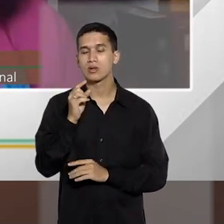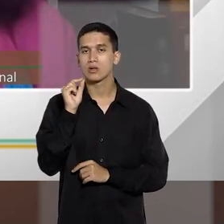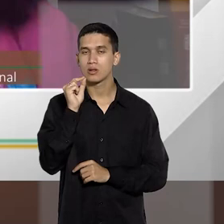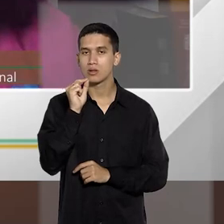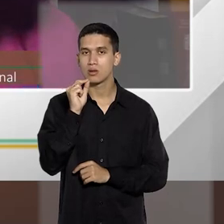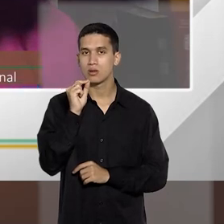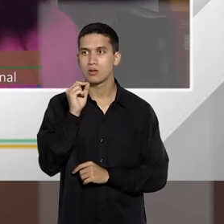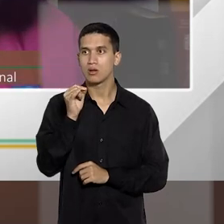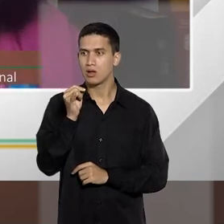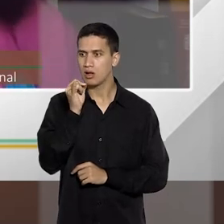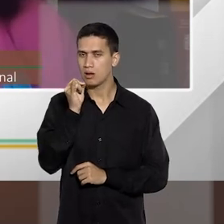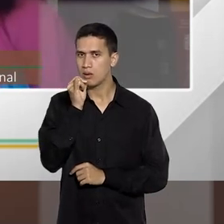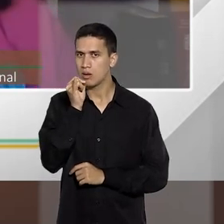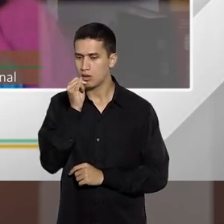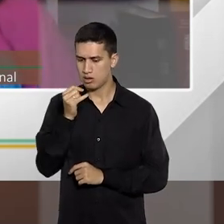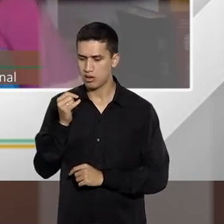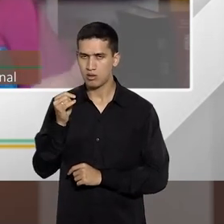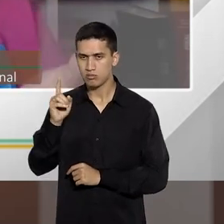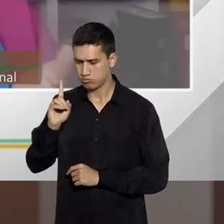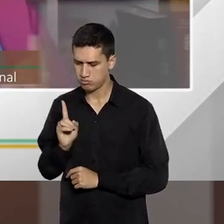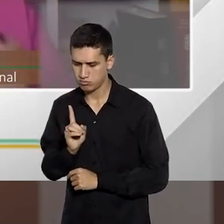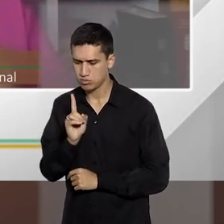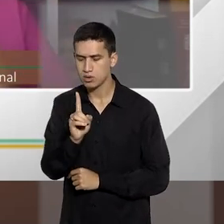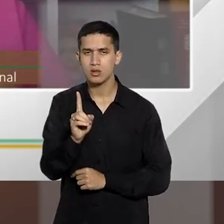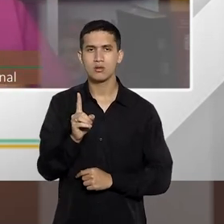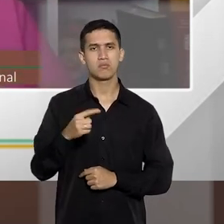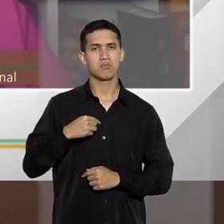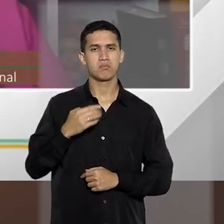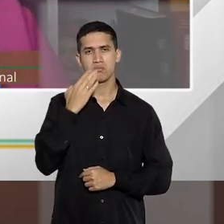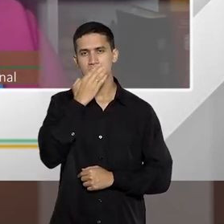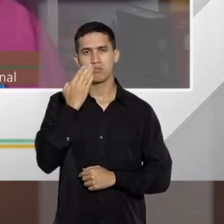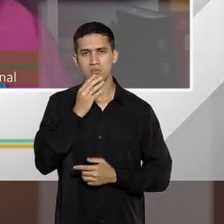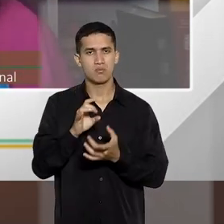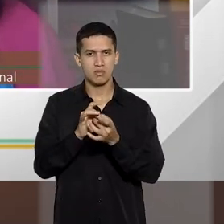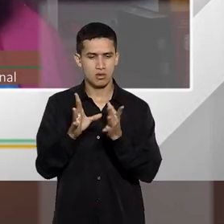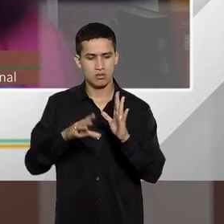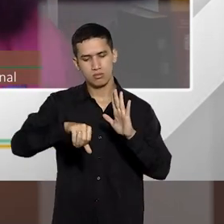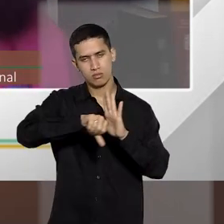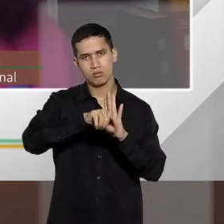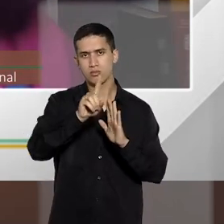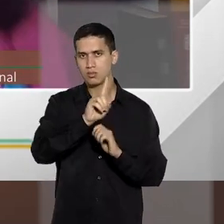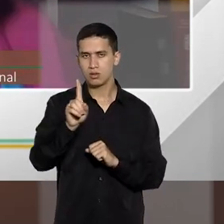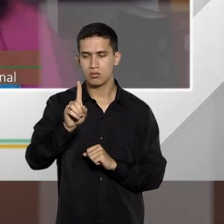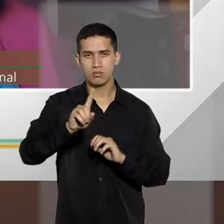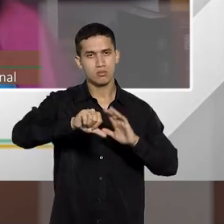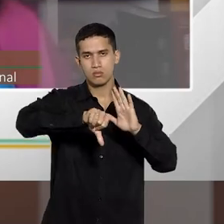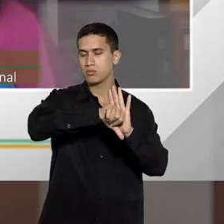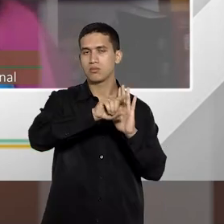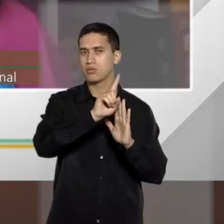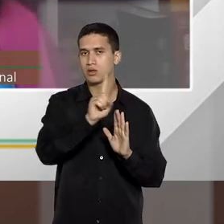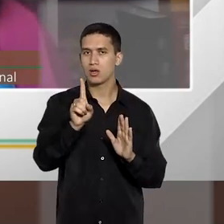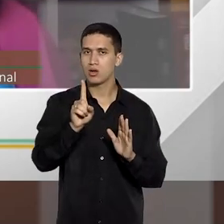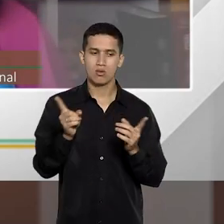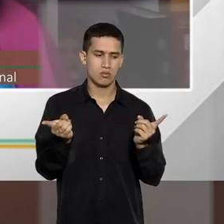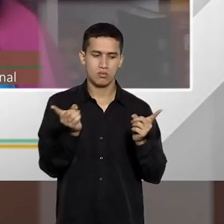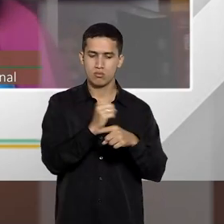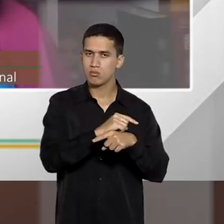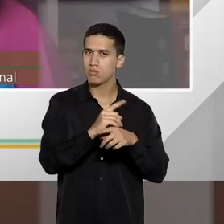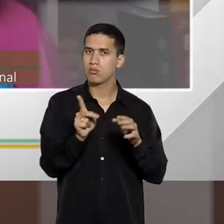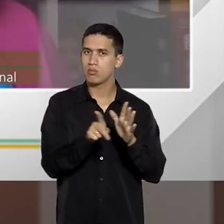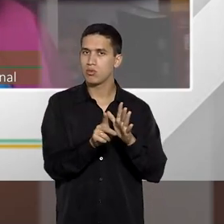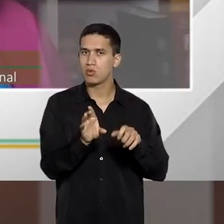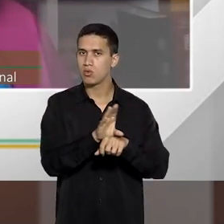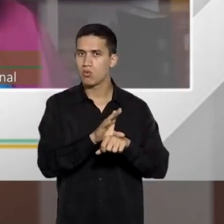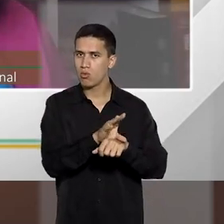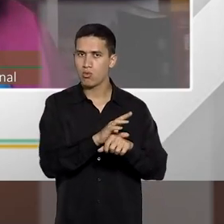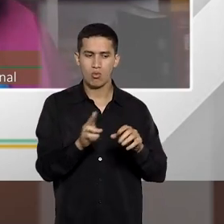prostituir não é crime, eu posso me prostituir, posso me prostituir, isso não é crime, não é contravenção penal, não